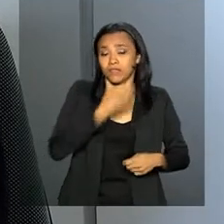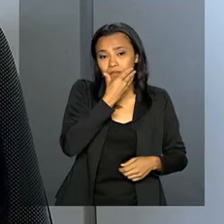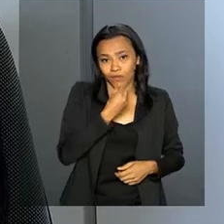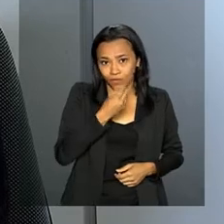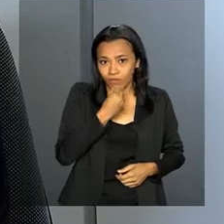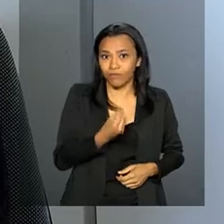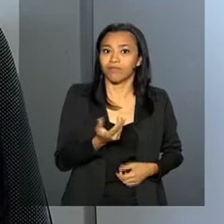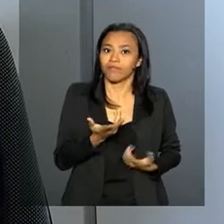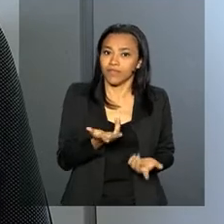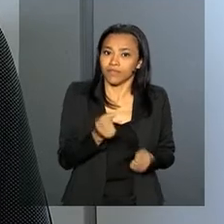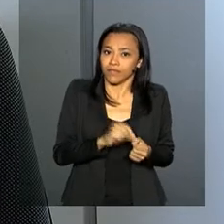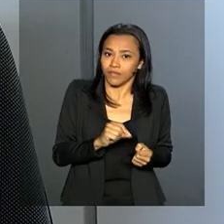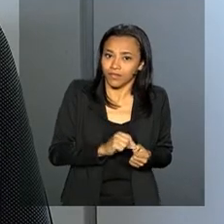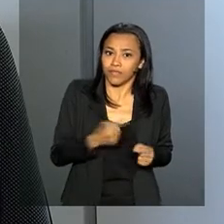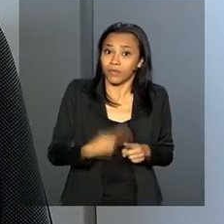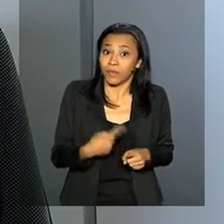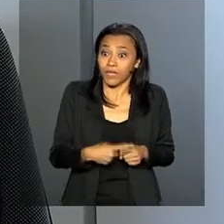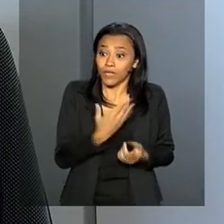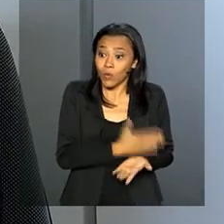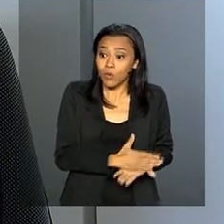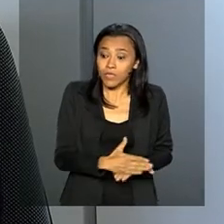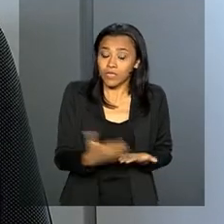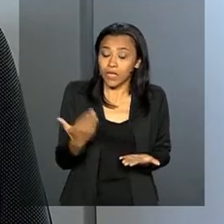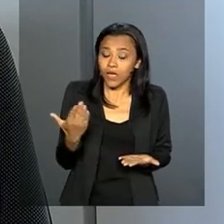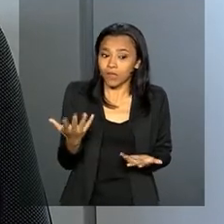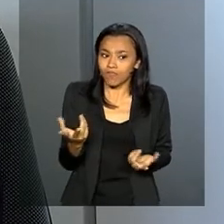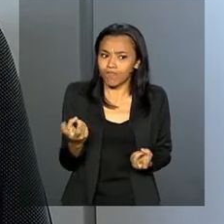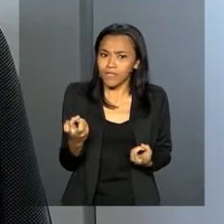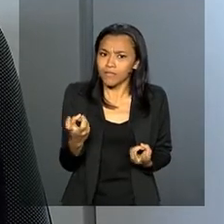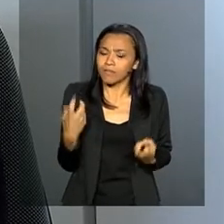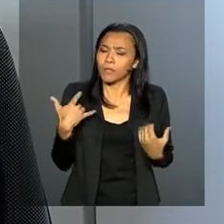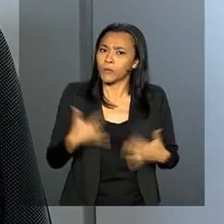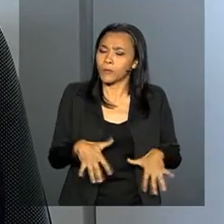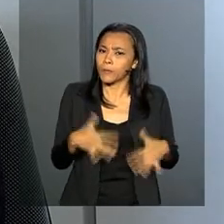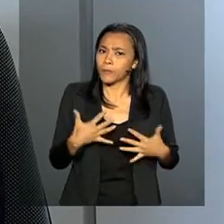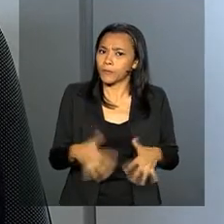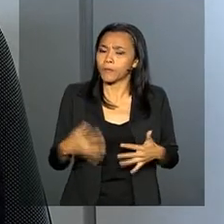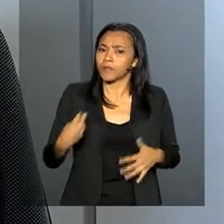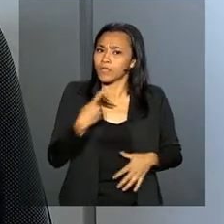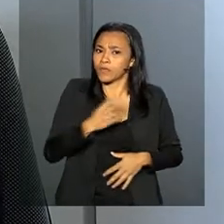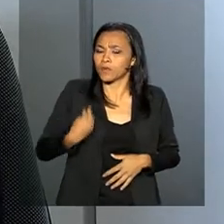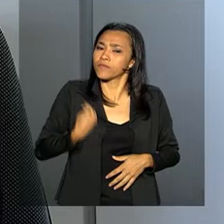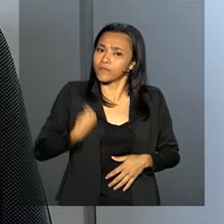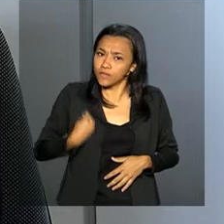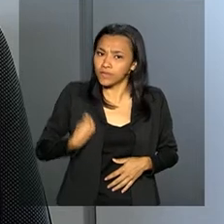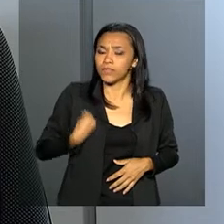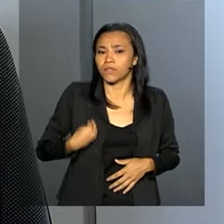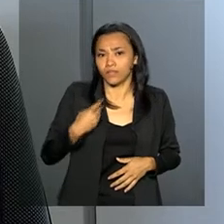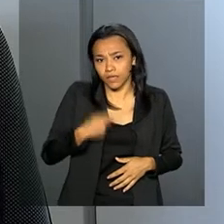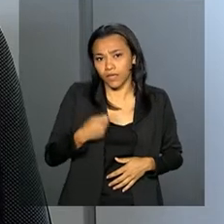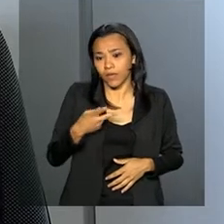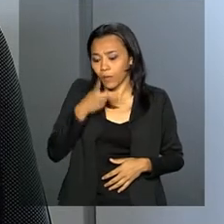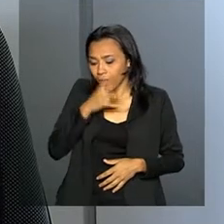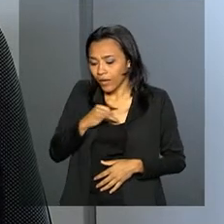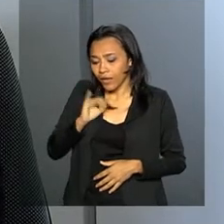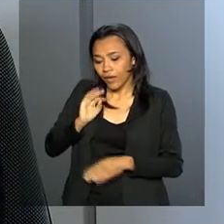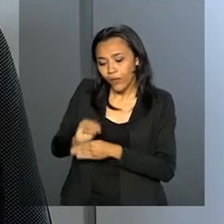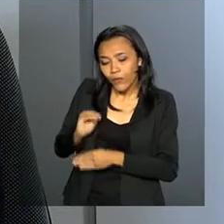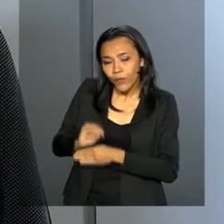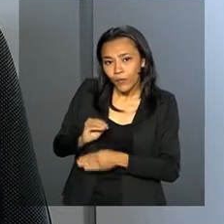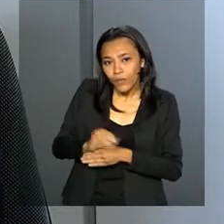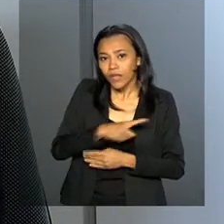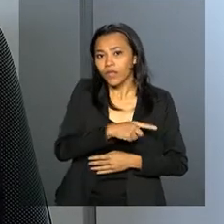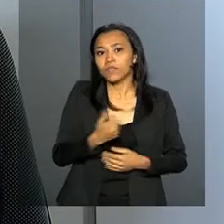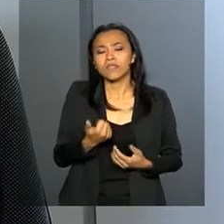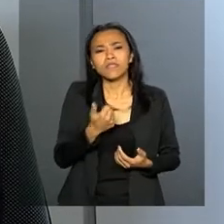muito bem aceita, porque os homens começaram a perceber, a partir de um momento importante da vida deles, que é a paternidade, a ser oferecido a ele